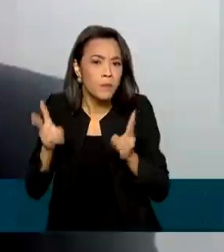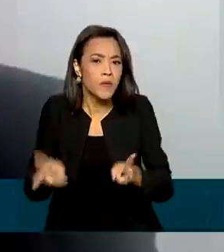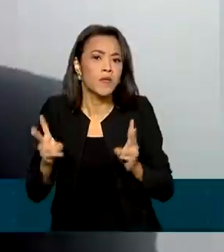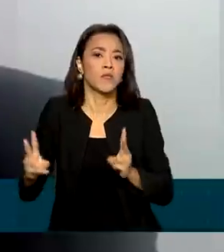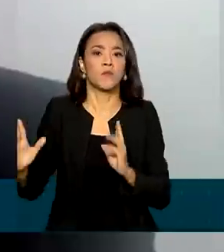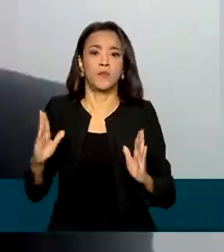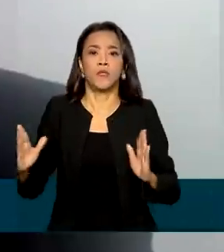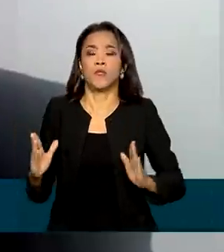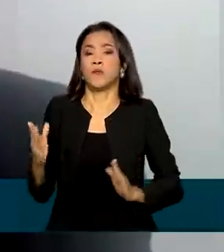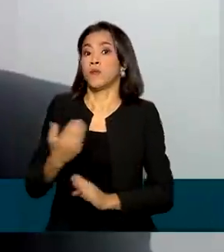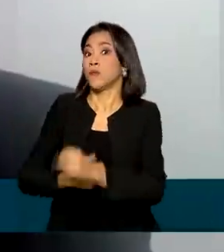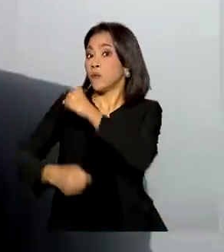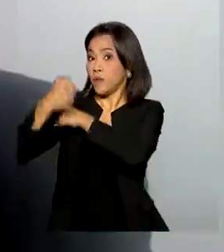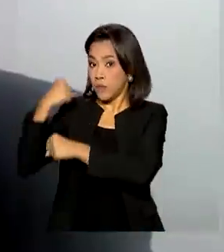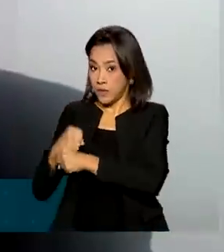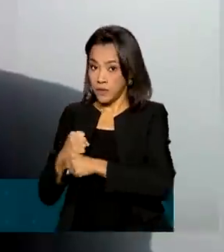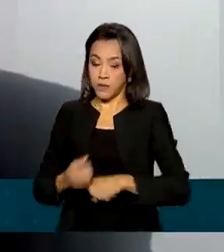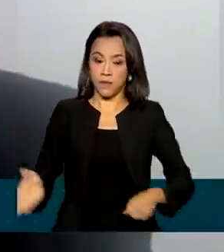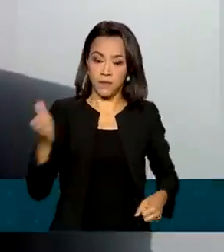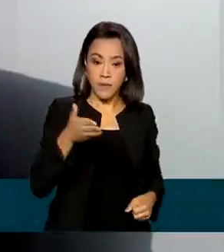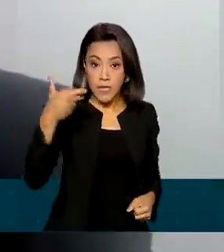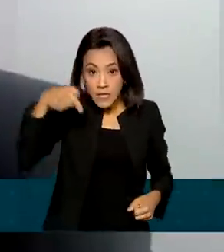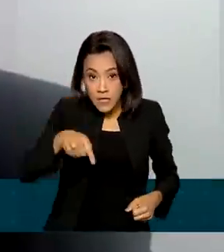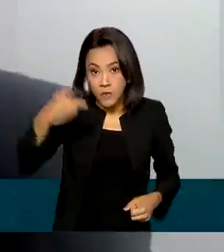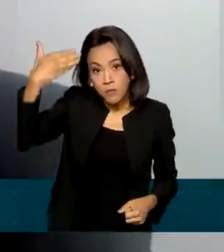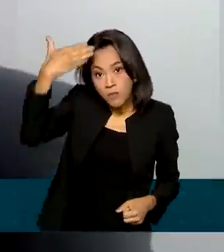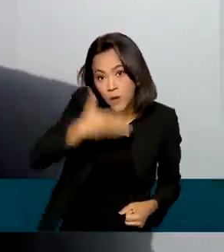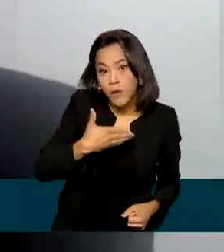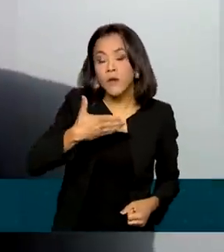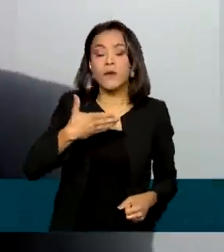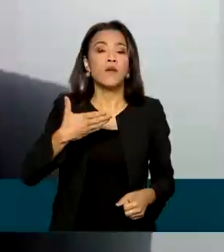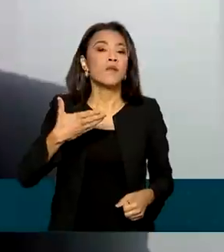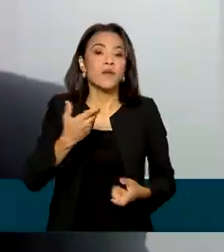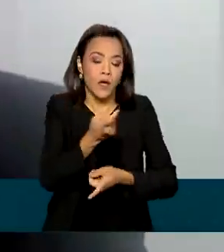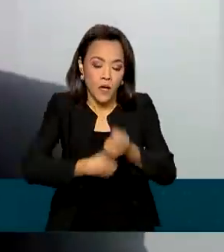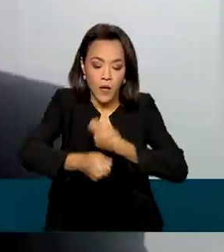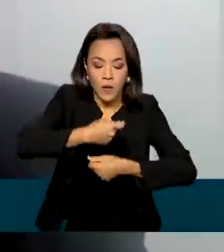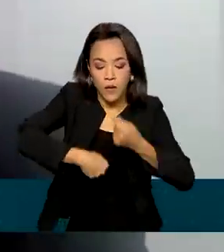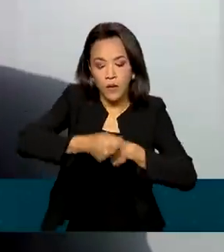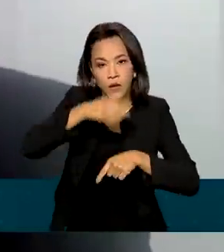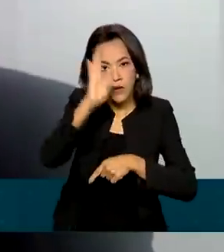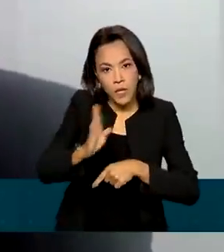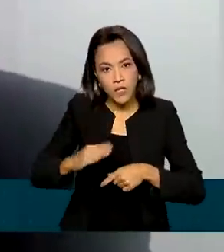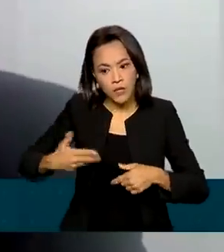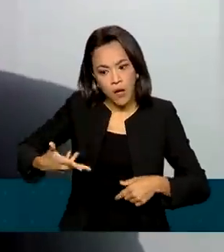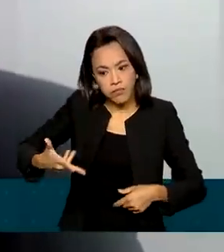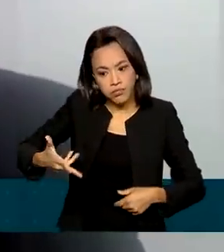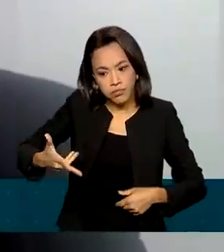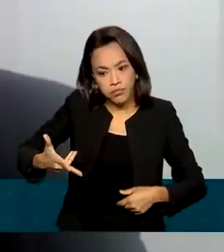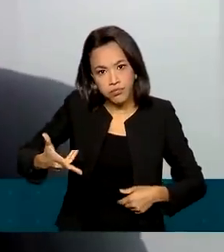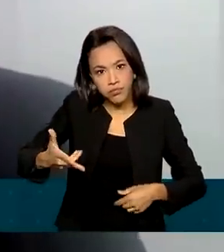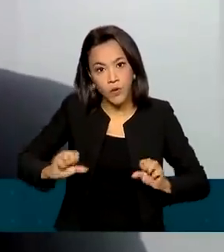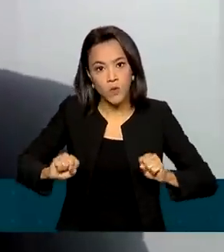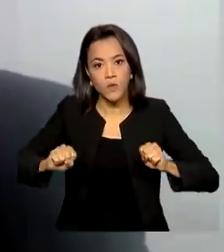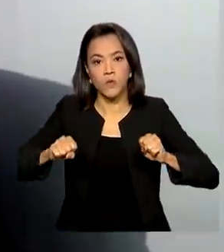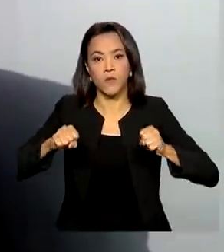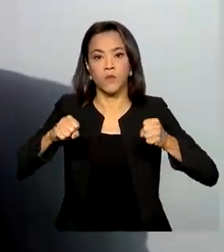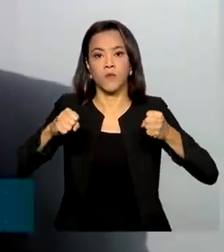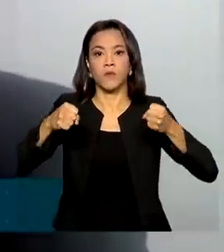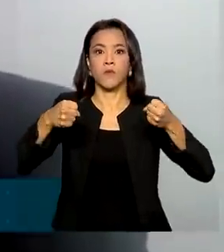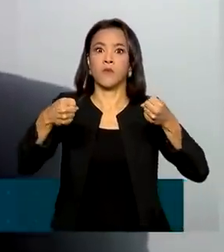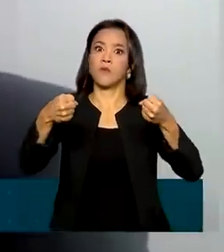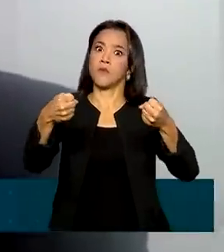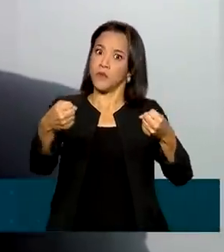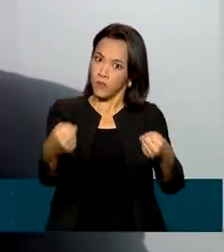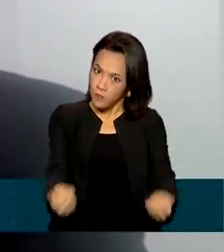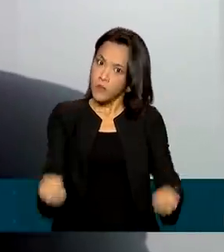Sinal de que a economia está se acelerando e recuperando os empregos